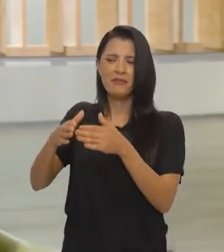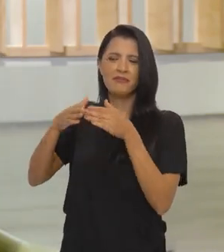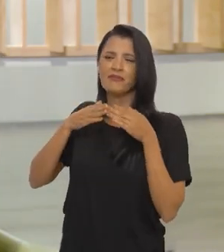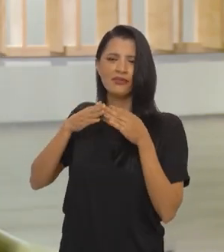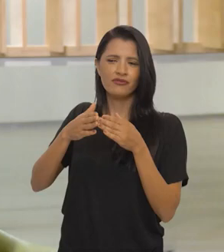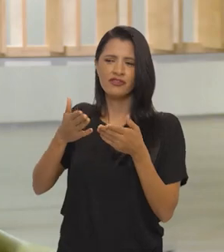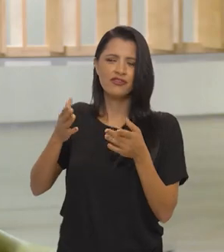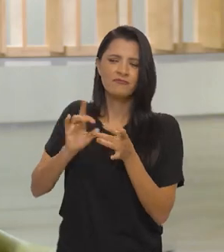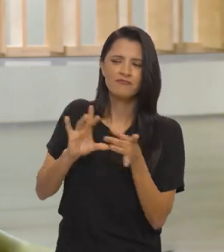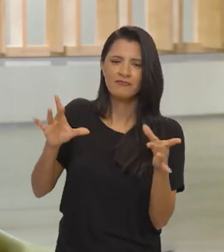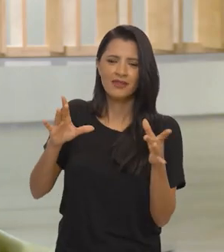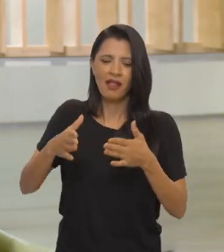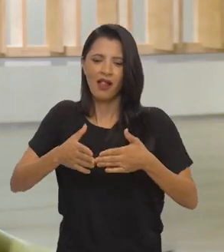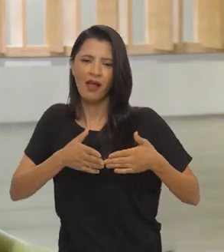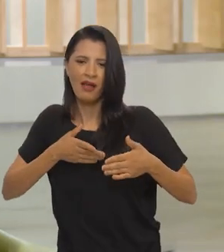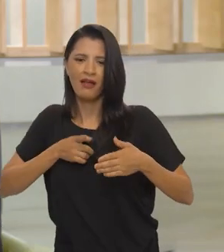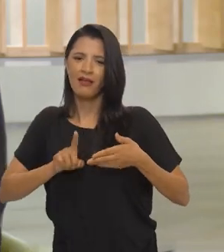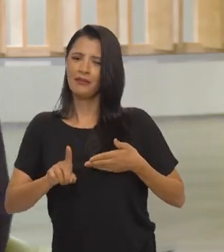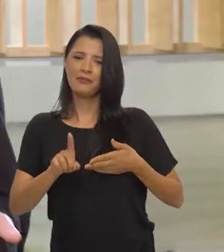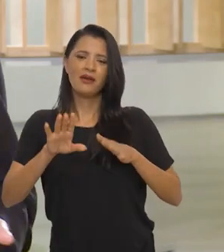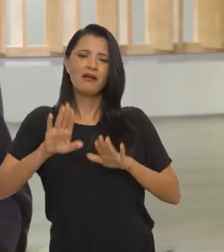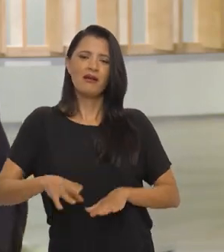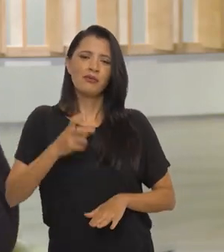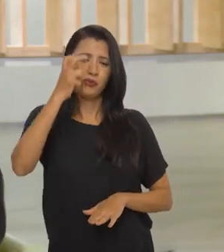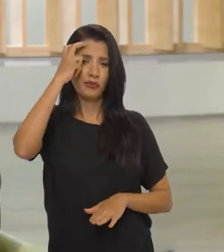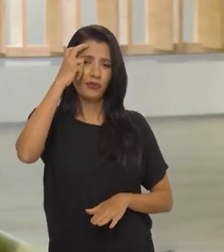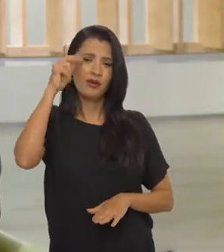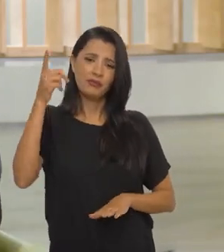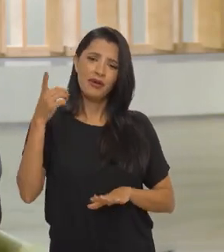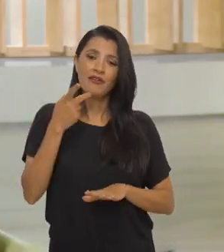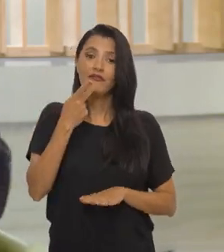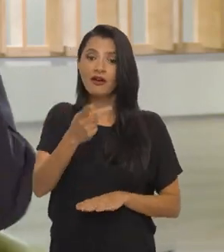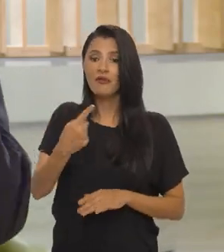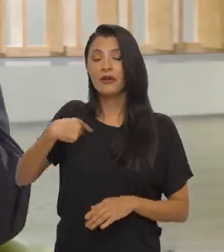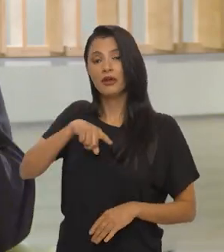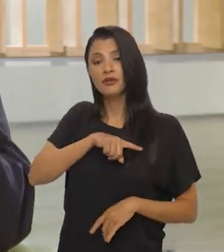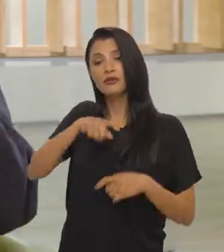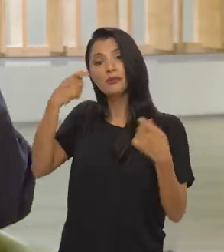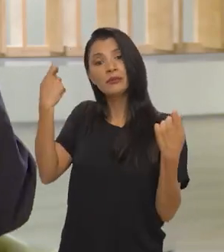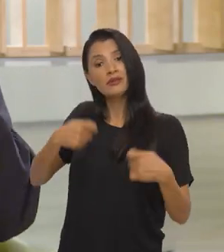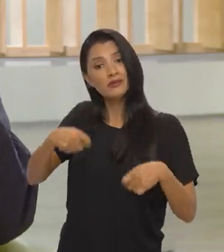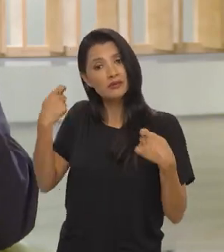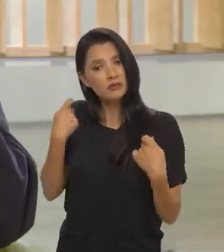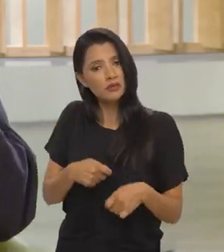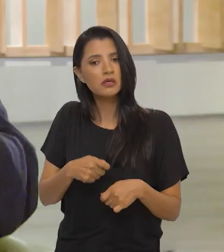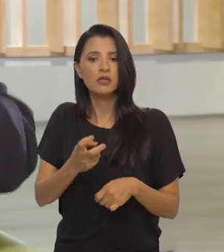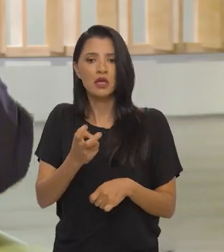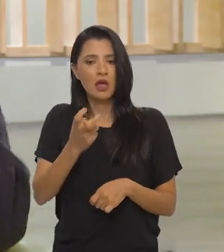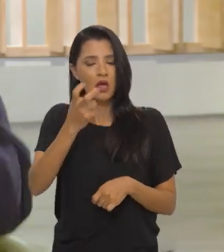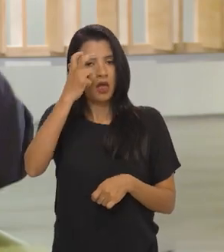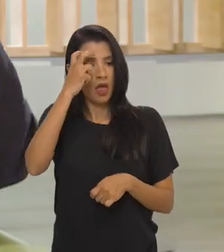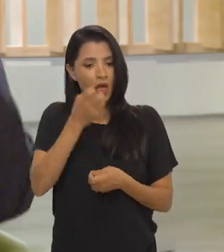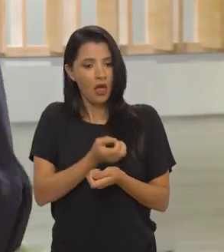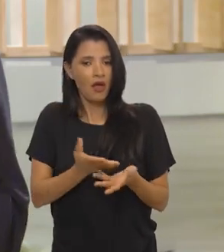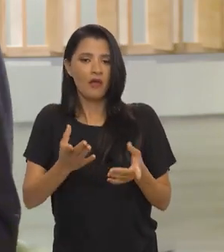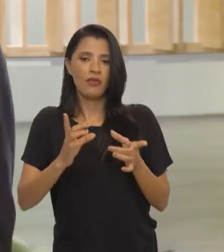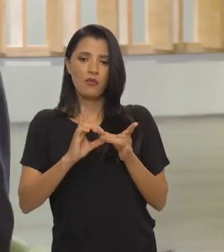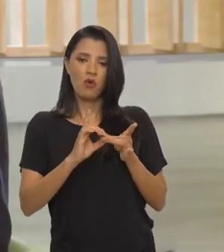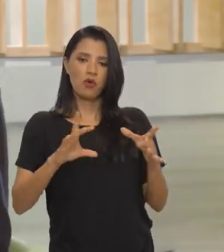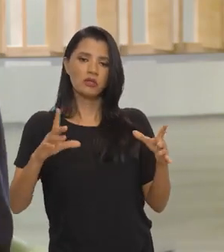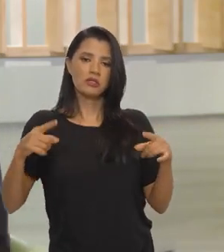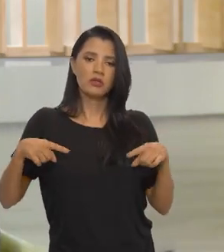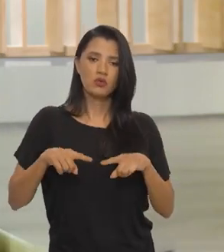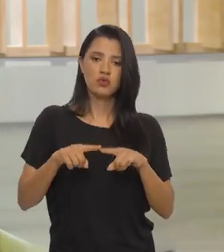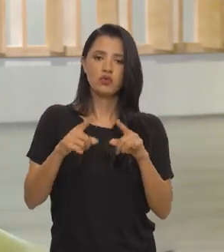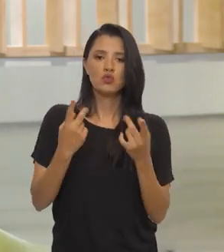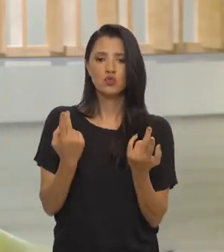não precisa pedir autorização nem licença para estar, mas ela dizia que nós precisávamos culturalizar a